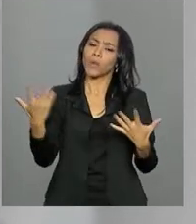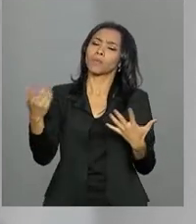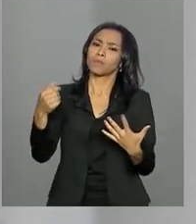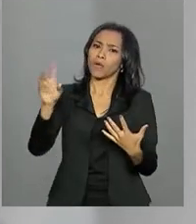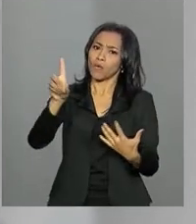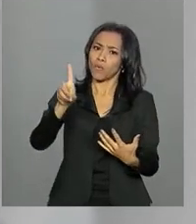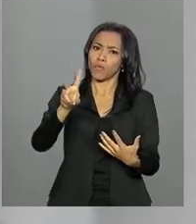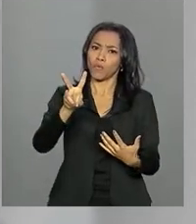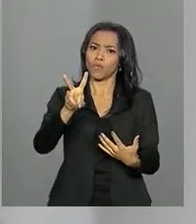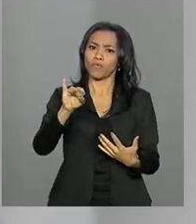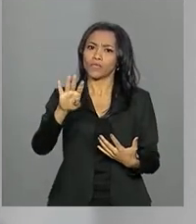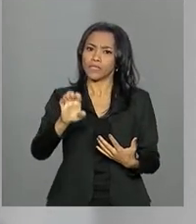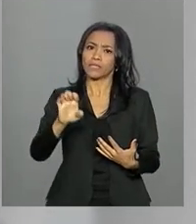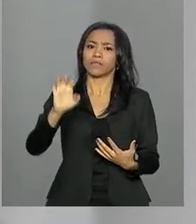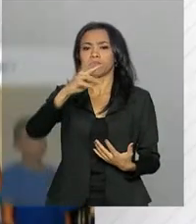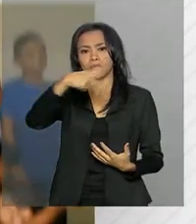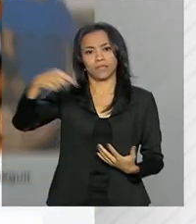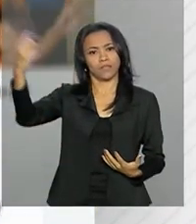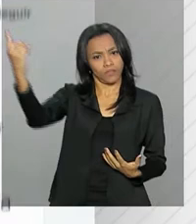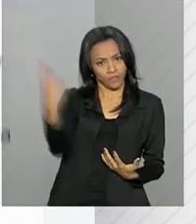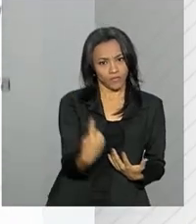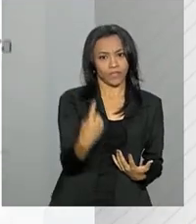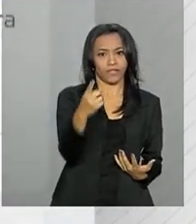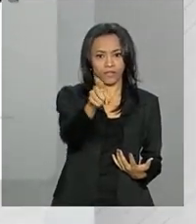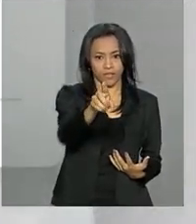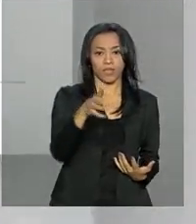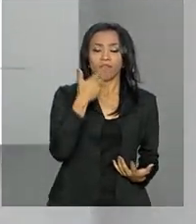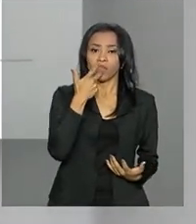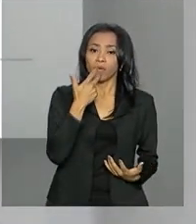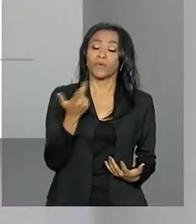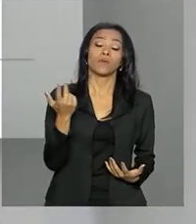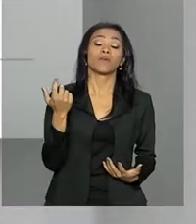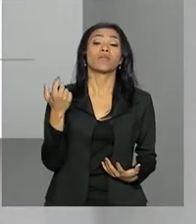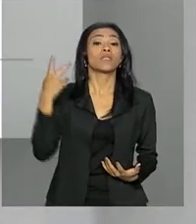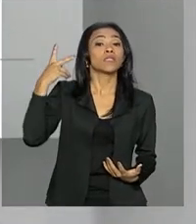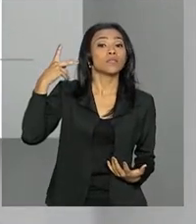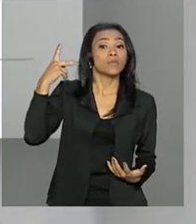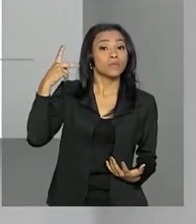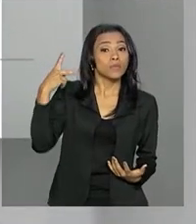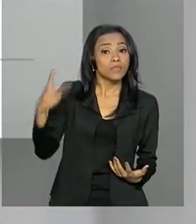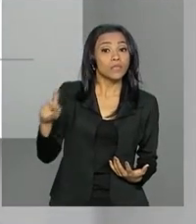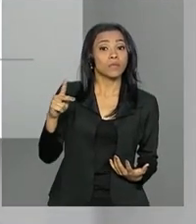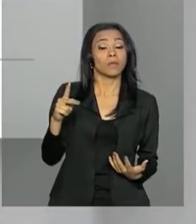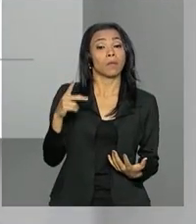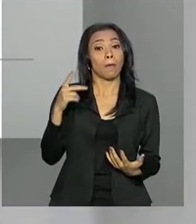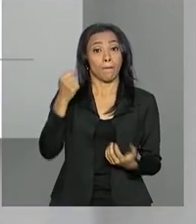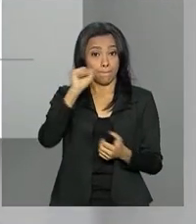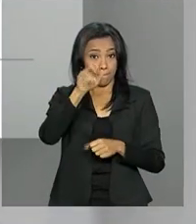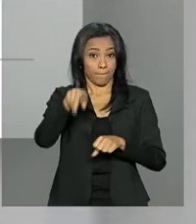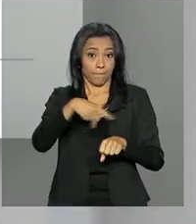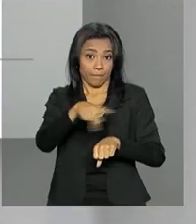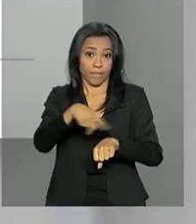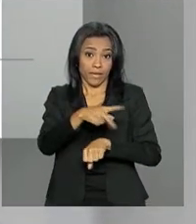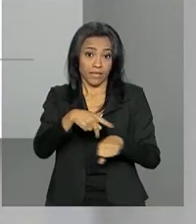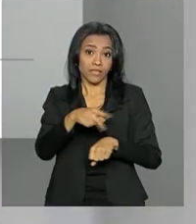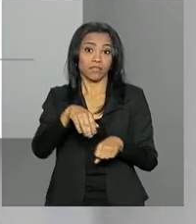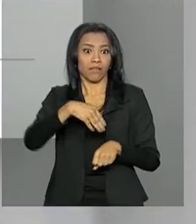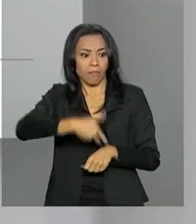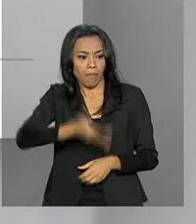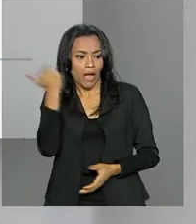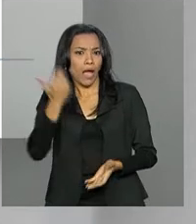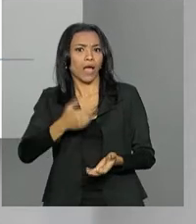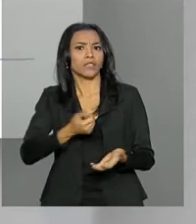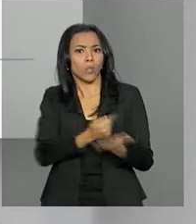Vietnã. Segundo Temer, no encontro, Van Dinh Hoon disse que seu país vai importar mais soja e milho do Brasil e